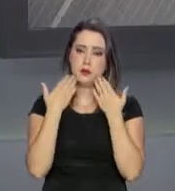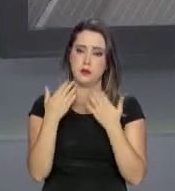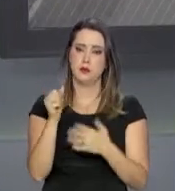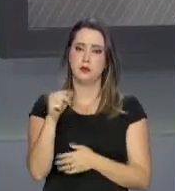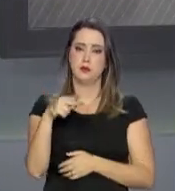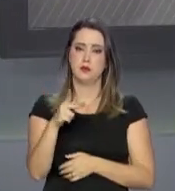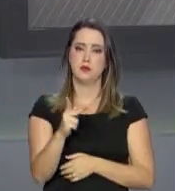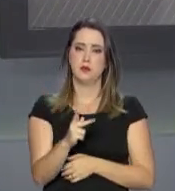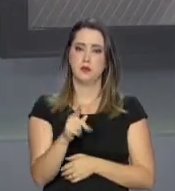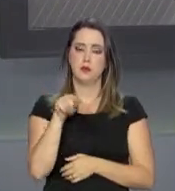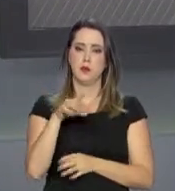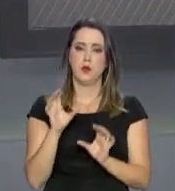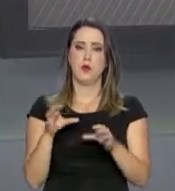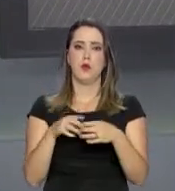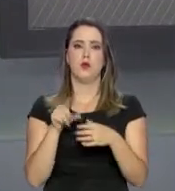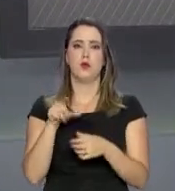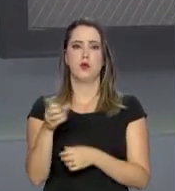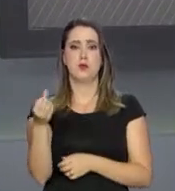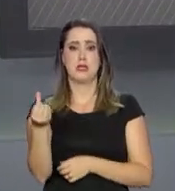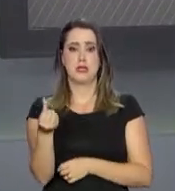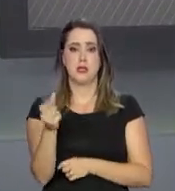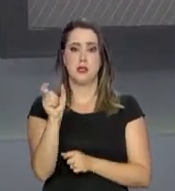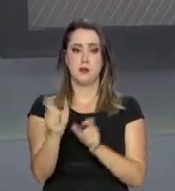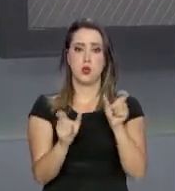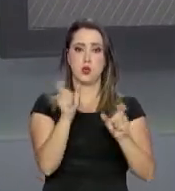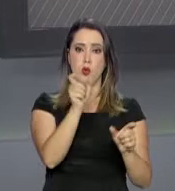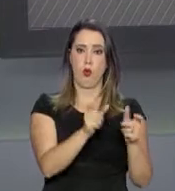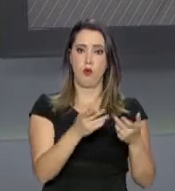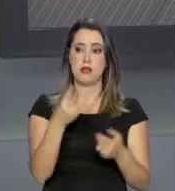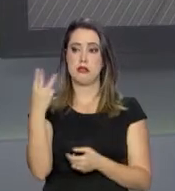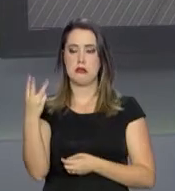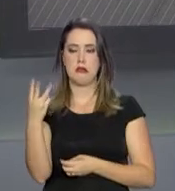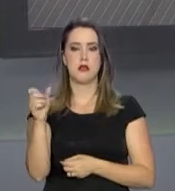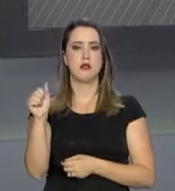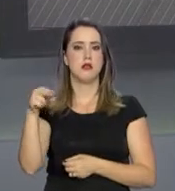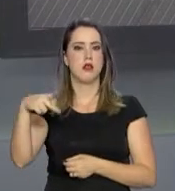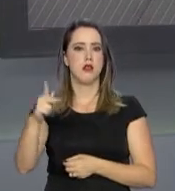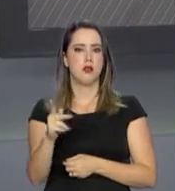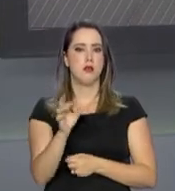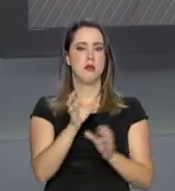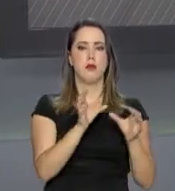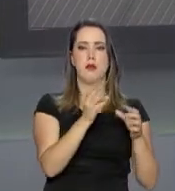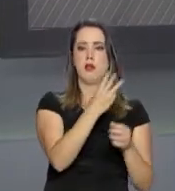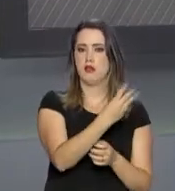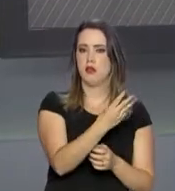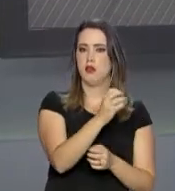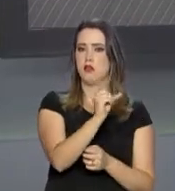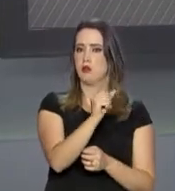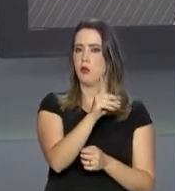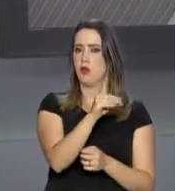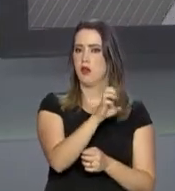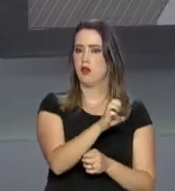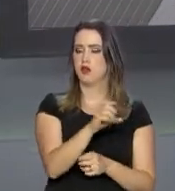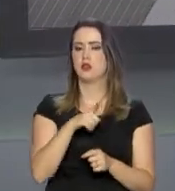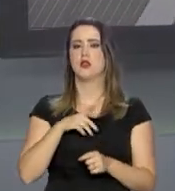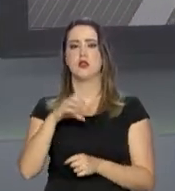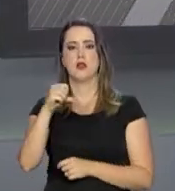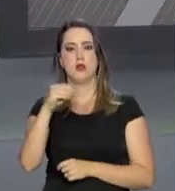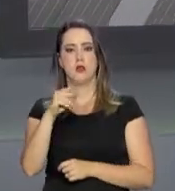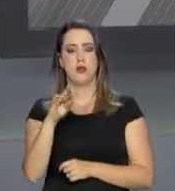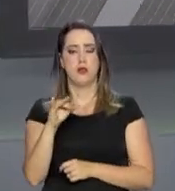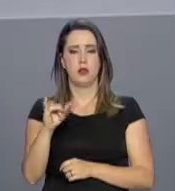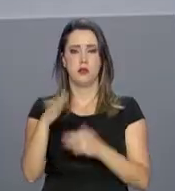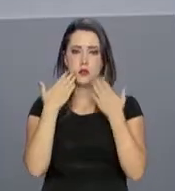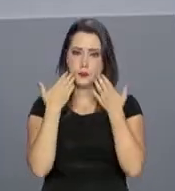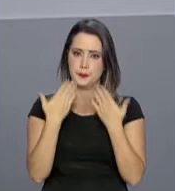ANP. O grupo será composto por seis membros, sendo três de cada órgão. E o prazo para a conclusão dos trabalhos é de 90 dias.